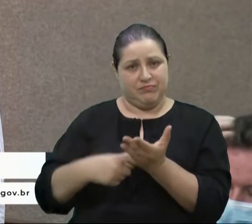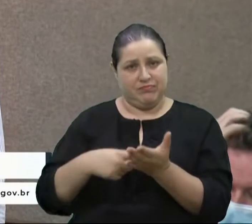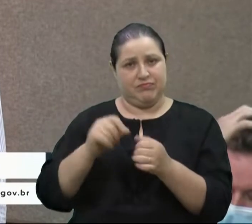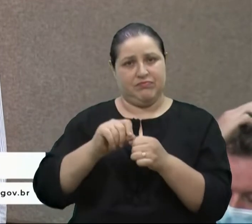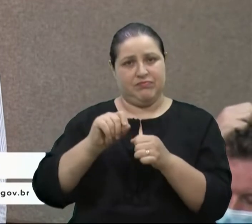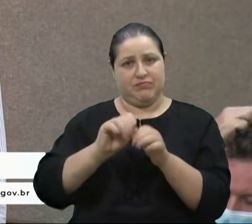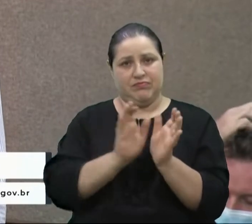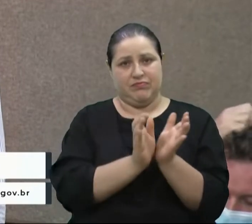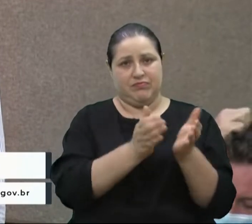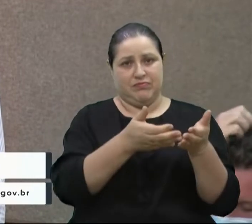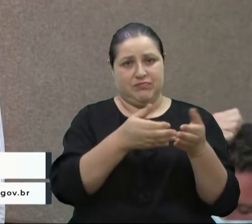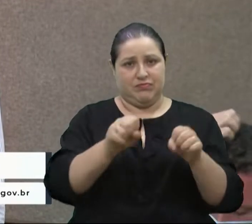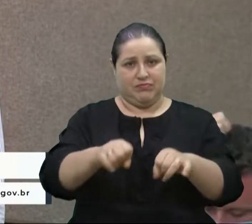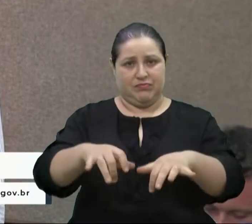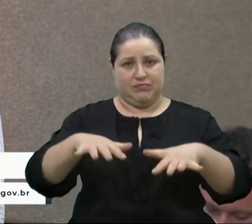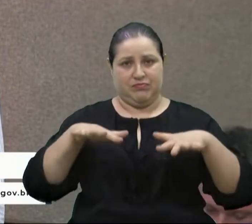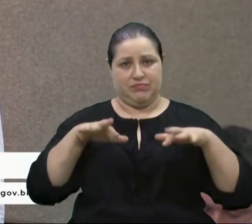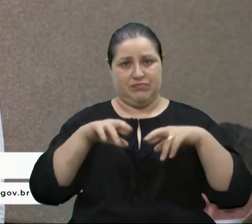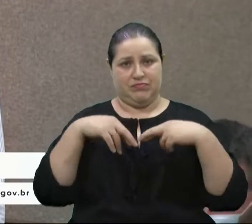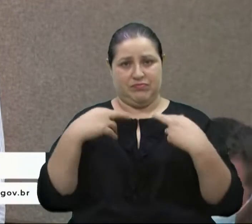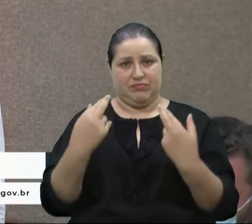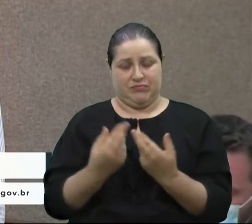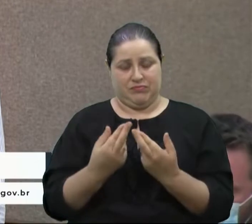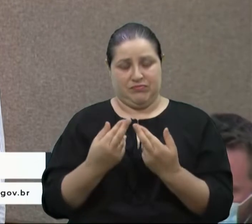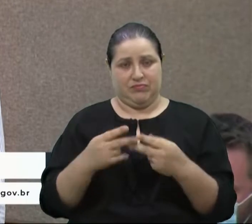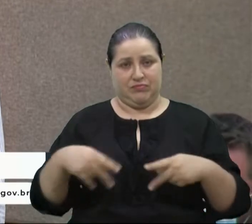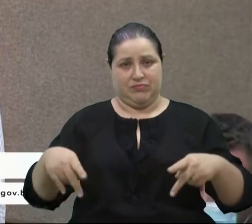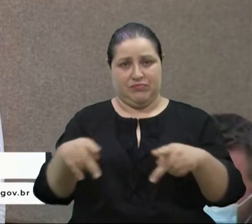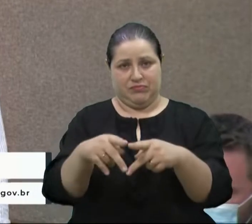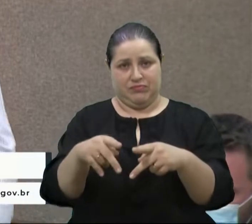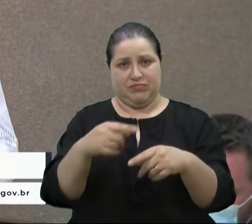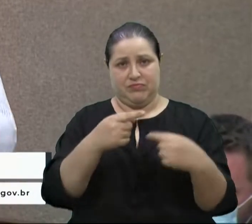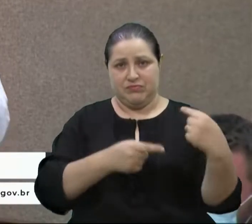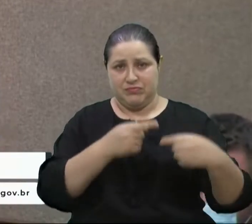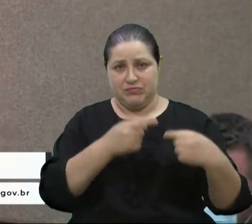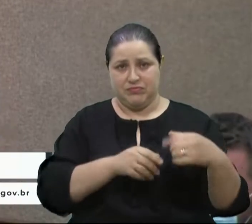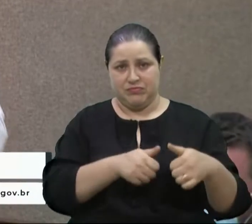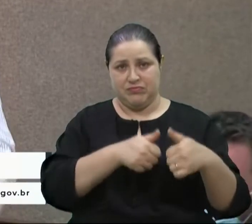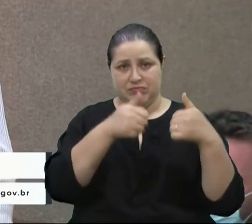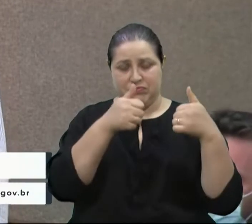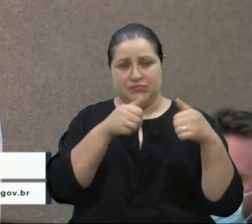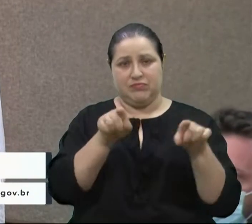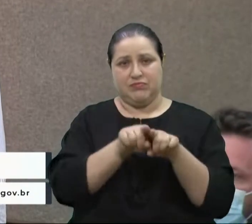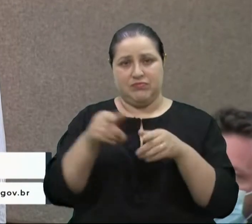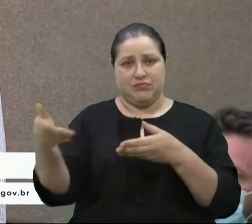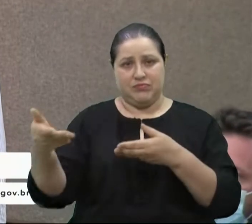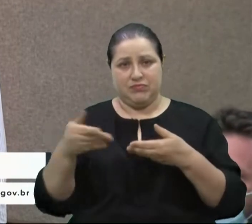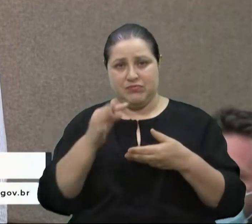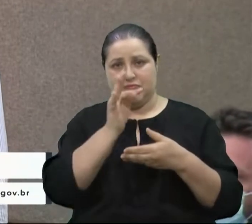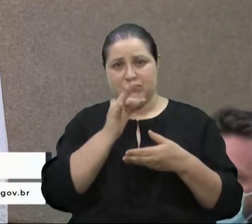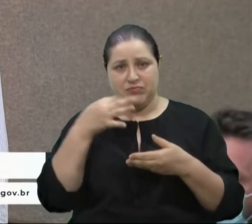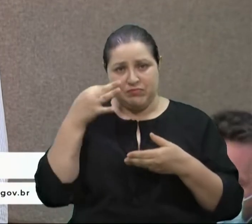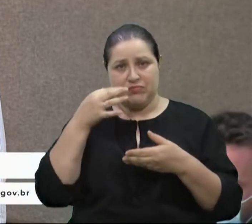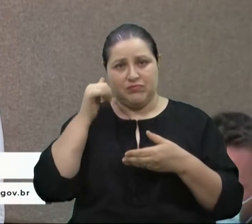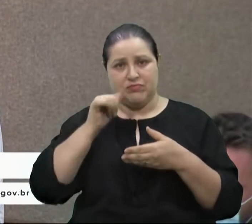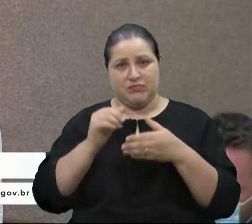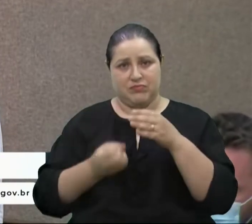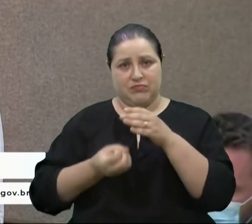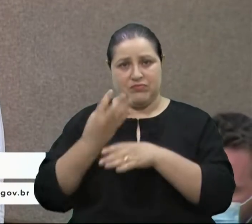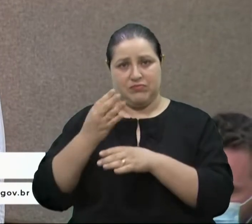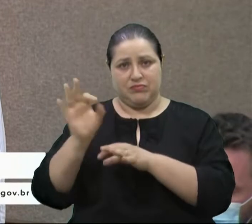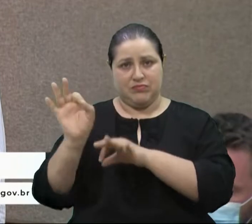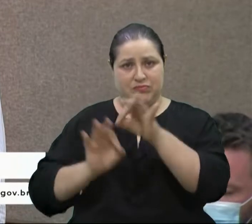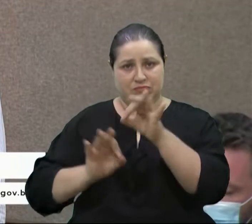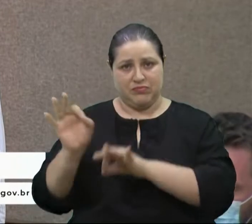sua comissão, para tratar o assunto, discutir melhor a matéria. Até convidar também a vereadora Tati, que é uma das autoras do projeto, que também